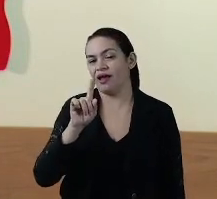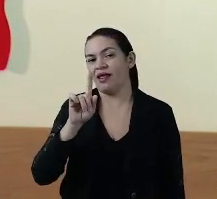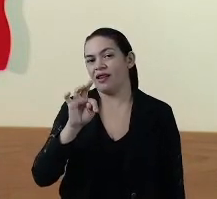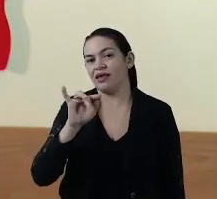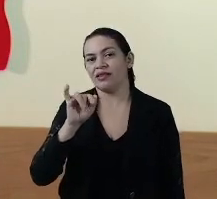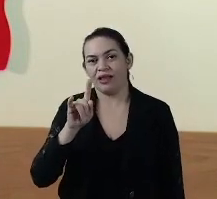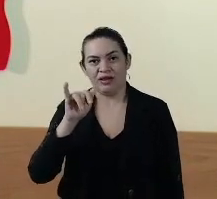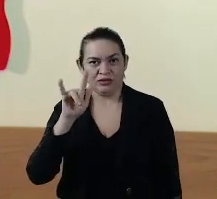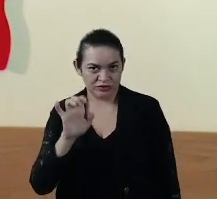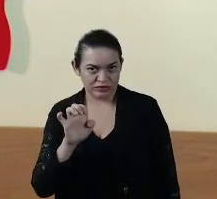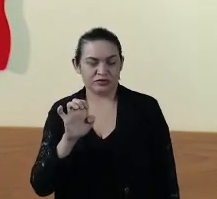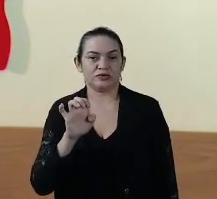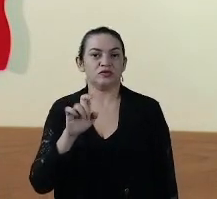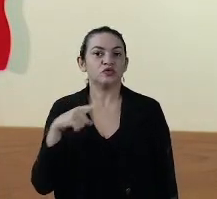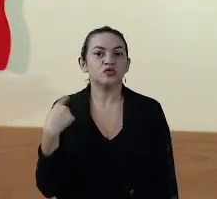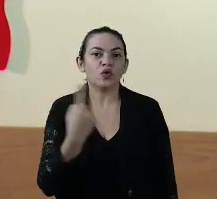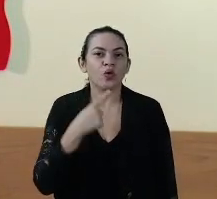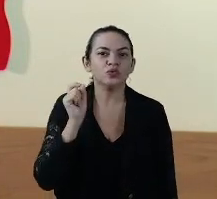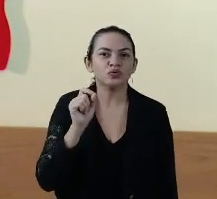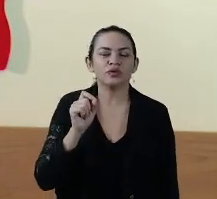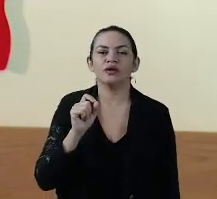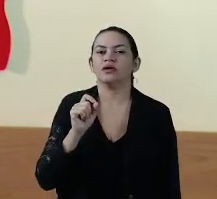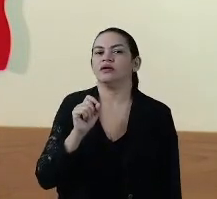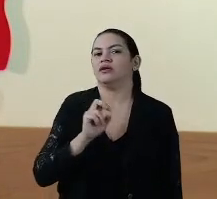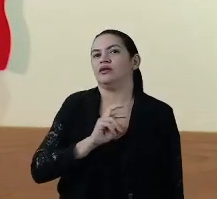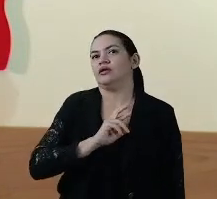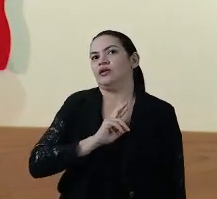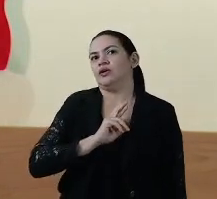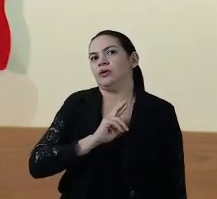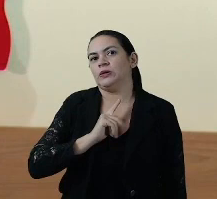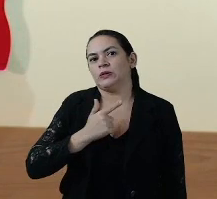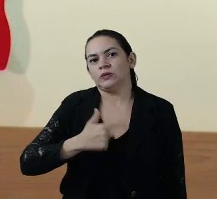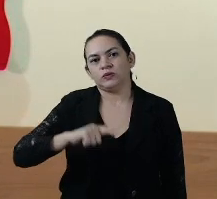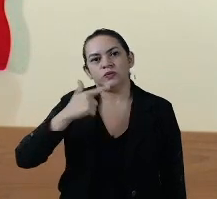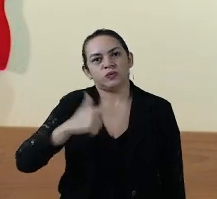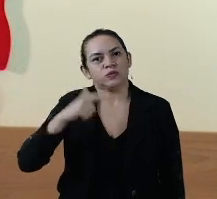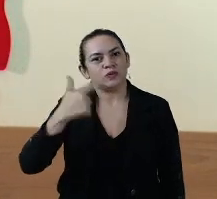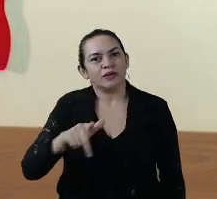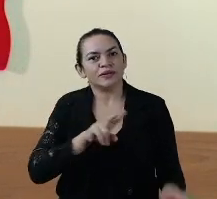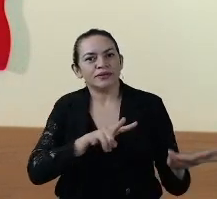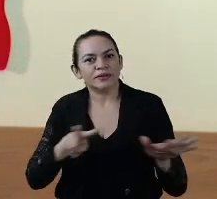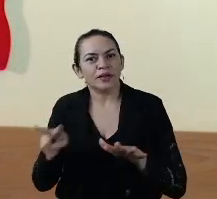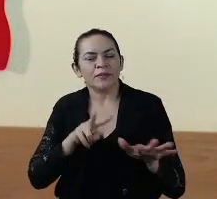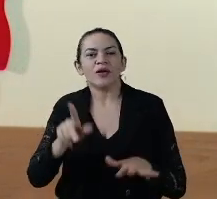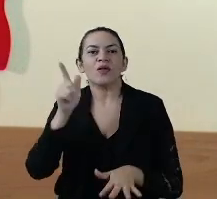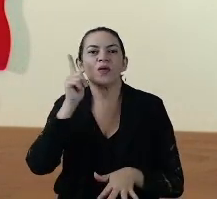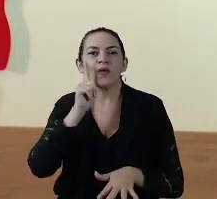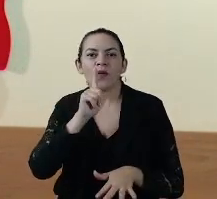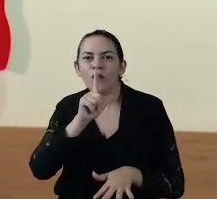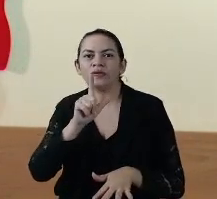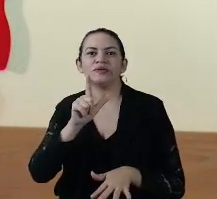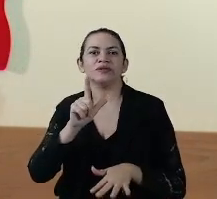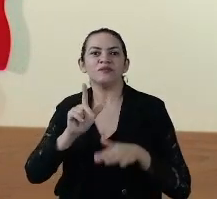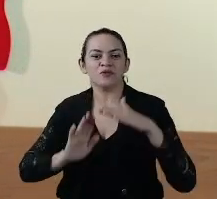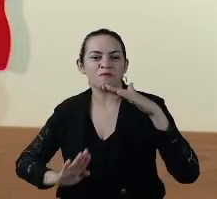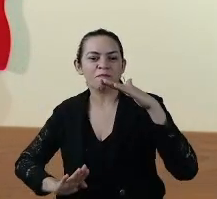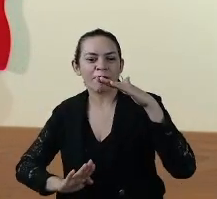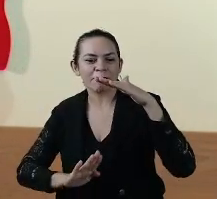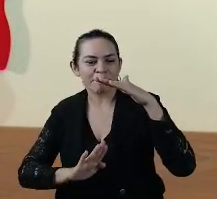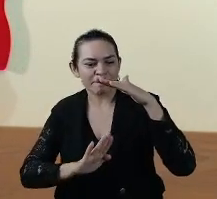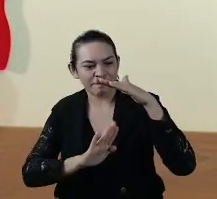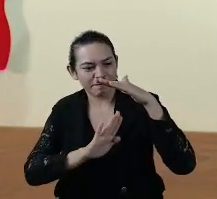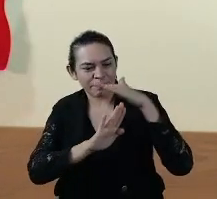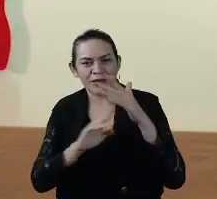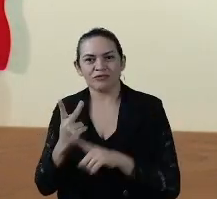Nós estamos, há várias semanas, conseguindo consolidar uma meta que nós buscamos.